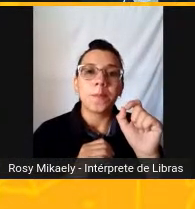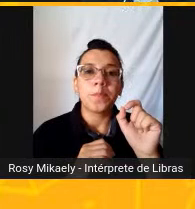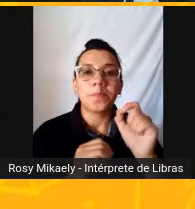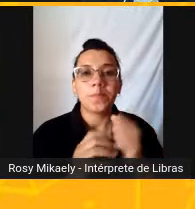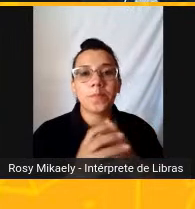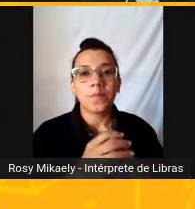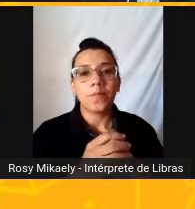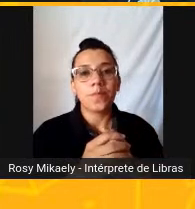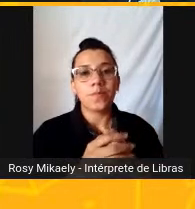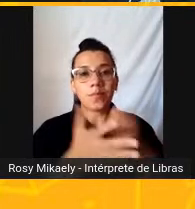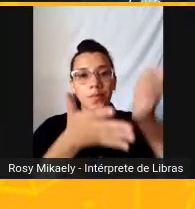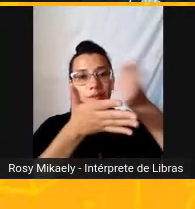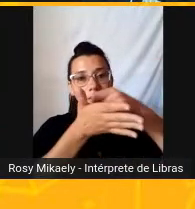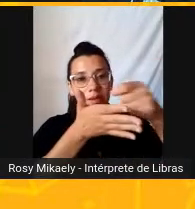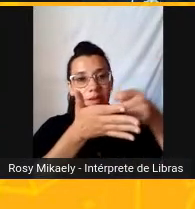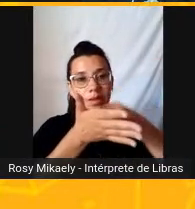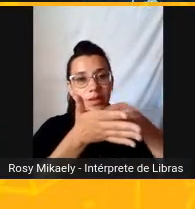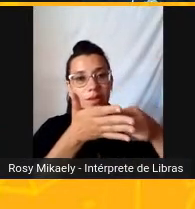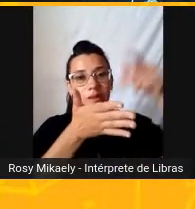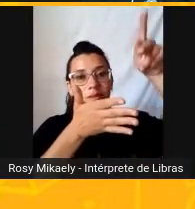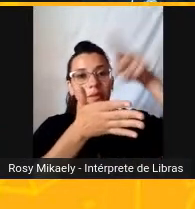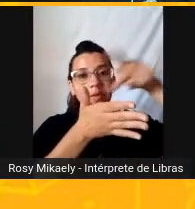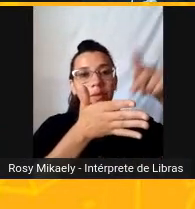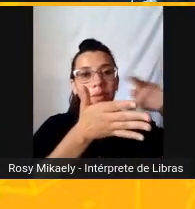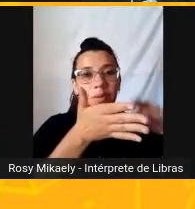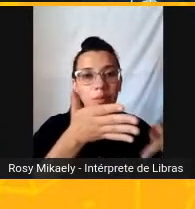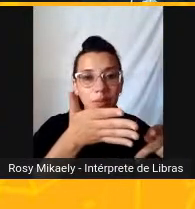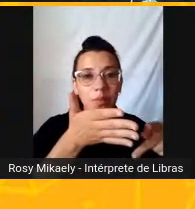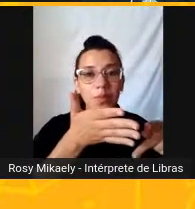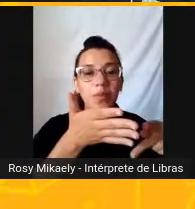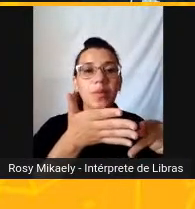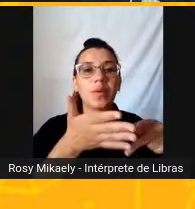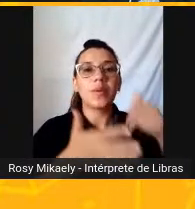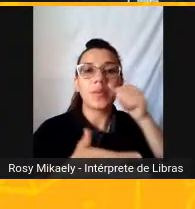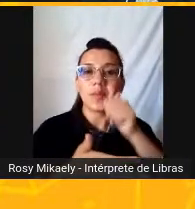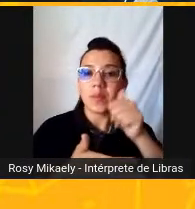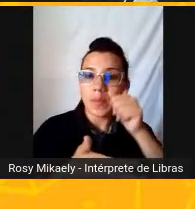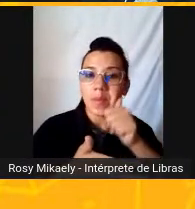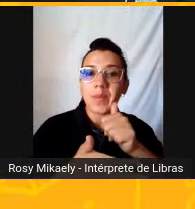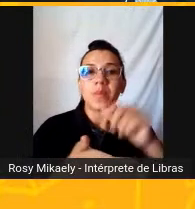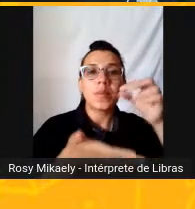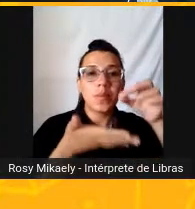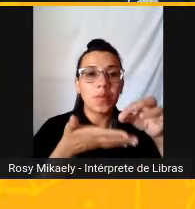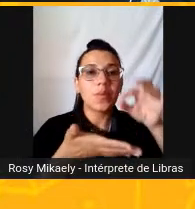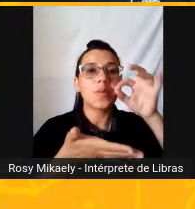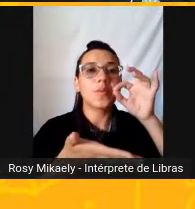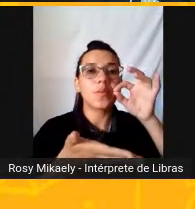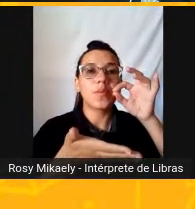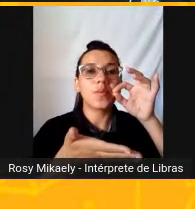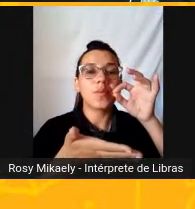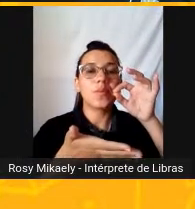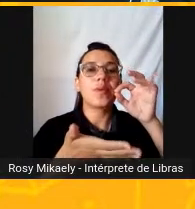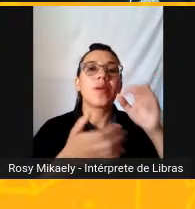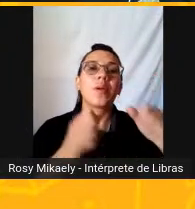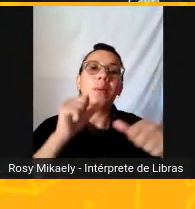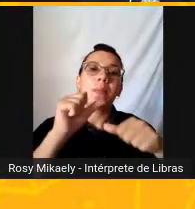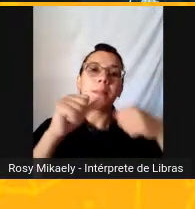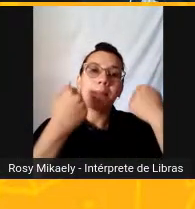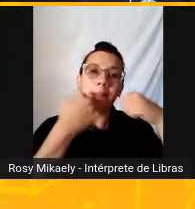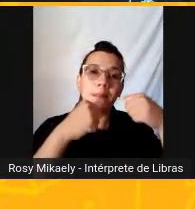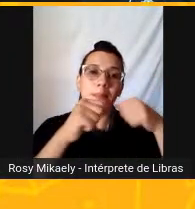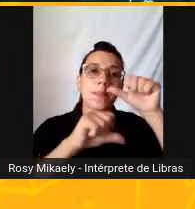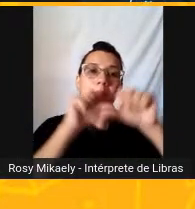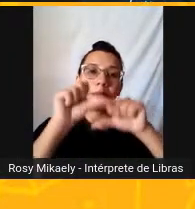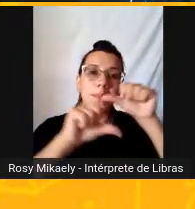Escrever um poema sobre a rapariga do café A solução, então É mudar de café E limitar